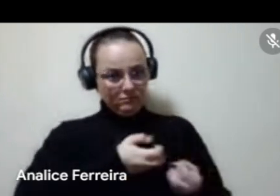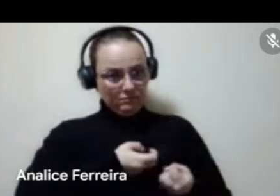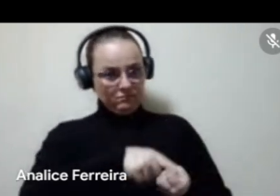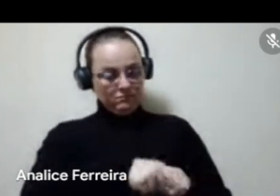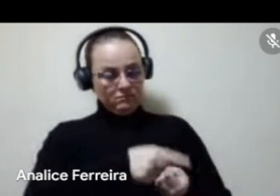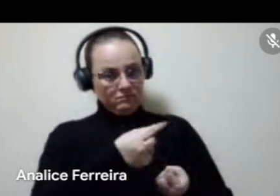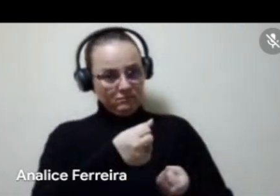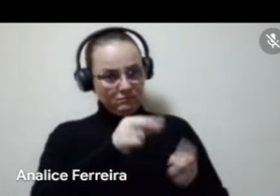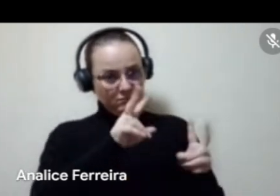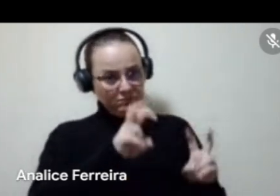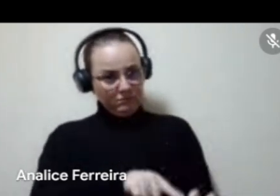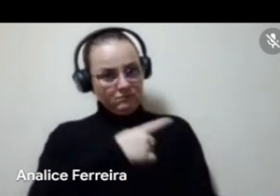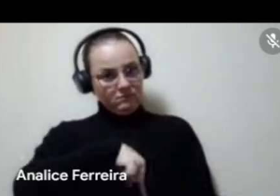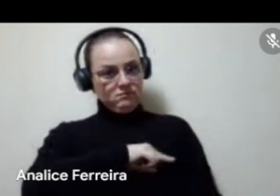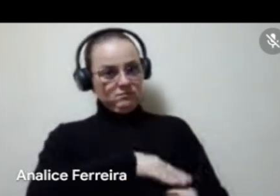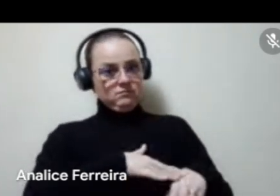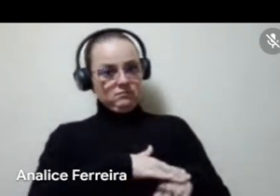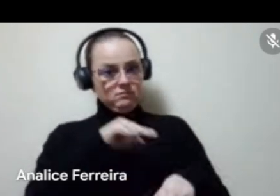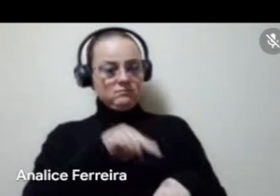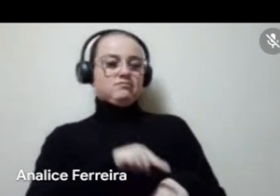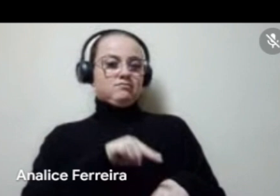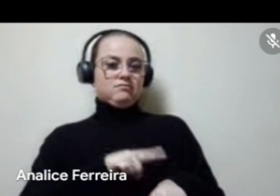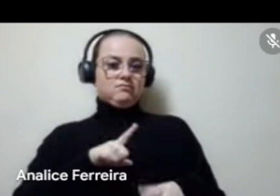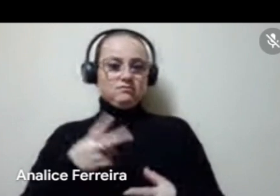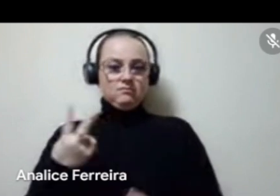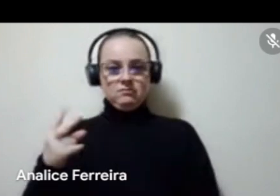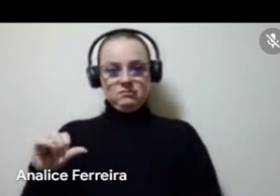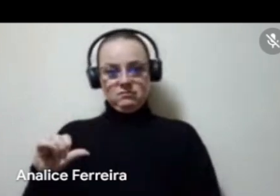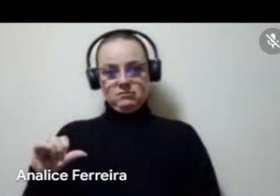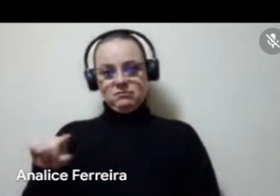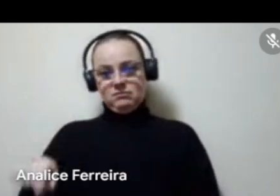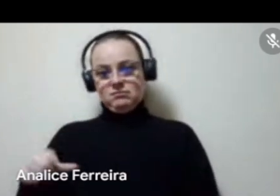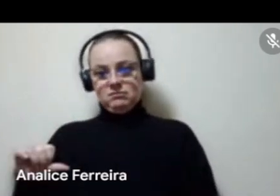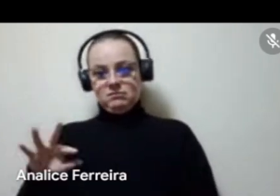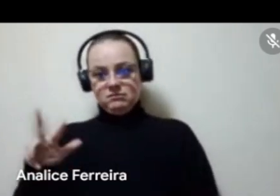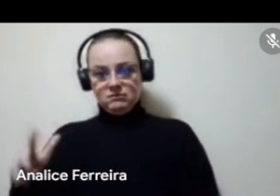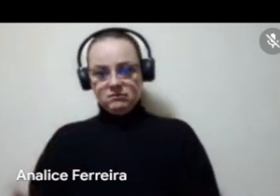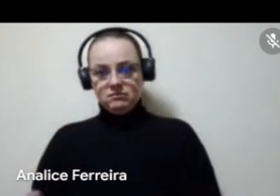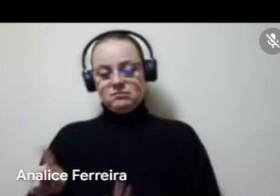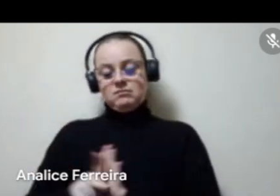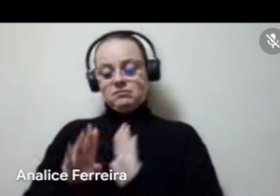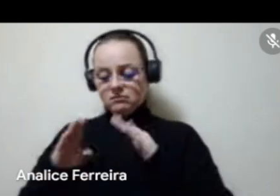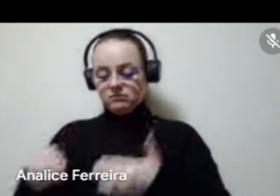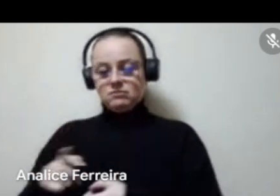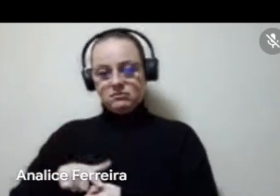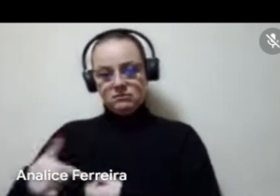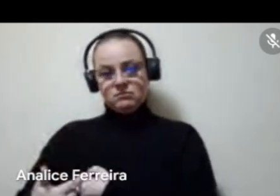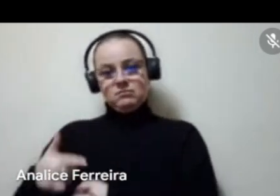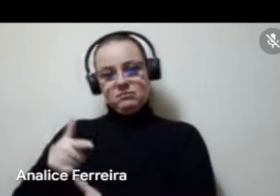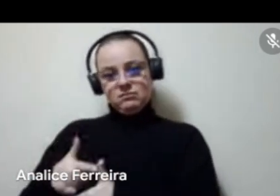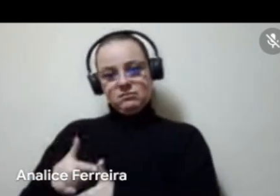sobre esse recurso que a gente está conversando aqui, e outros 29,9 milhões para os municípios, dividido entre os